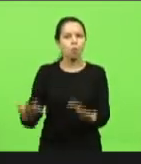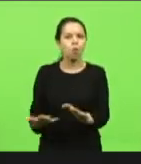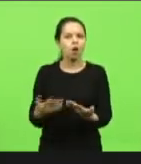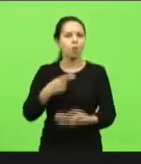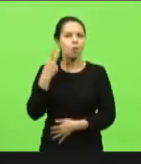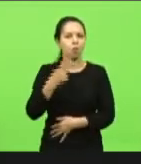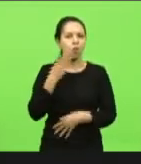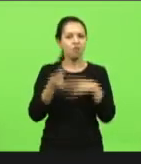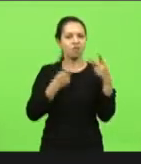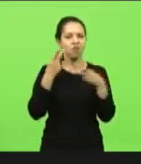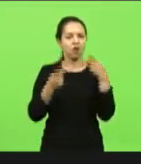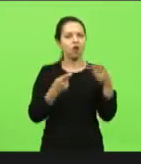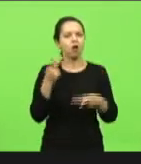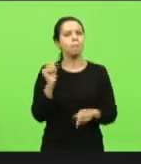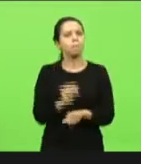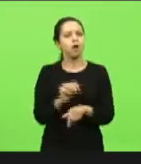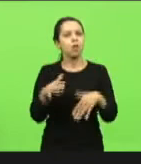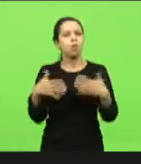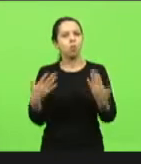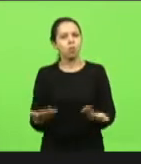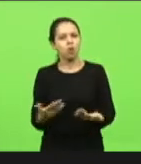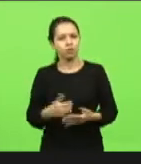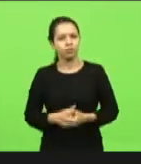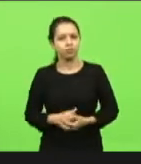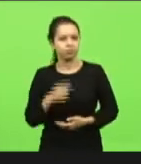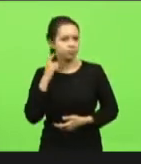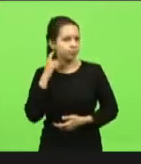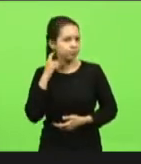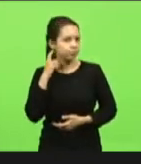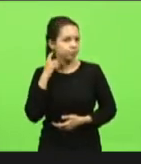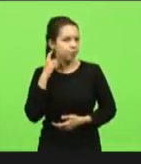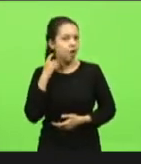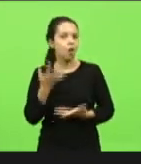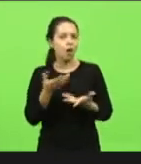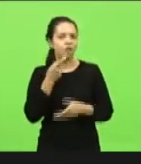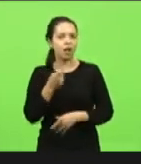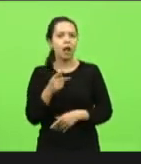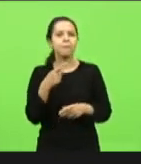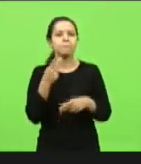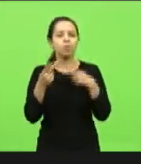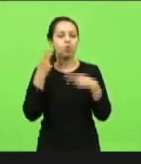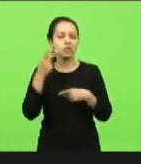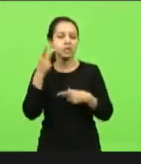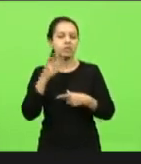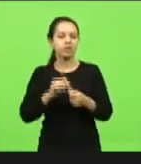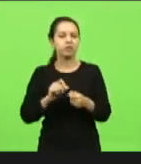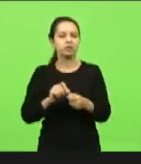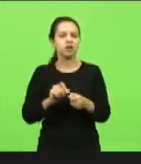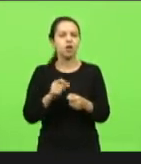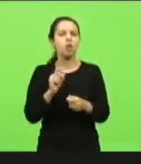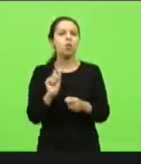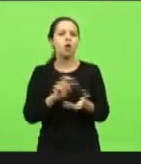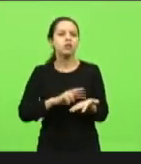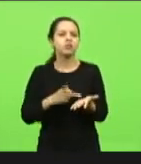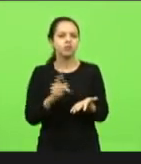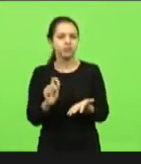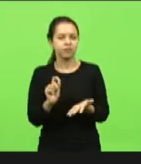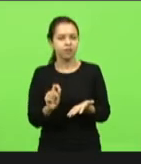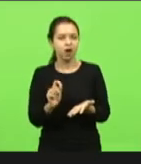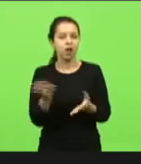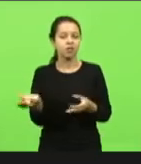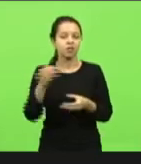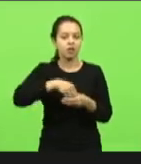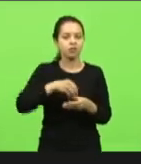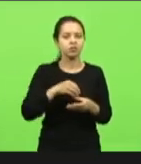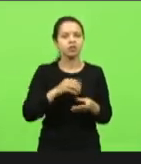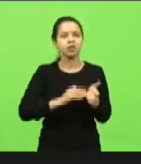isso e o que e por que que eu quero dizer de quando que vão se parar de fazer política com isso quando que vai dentro da secretaria de segurança